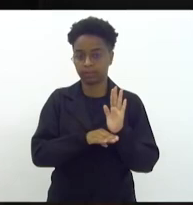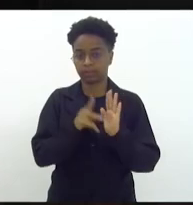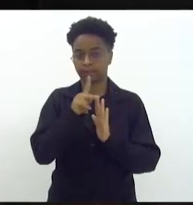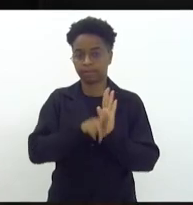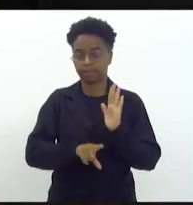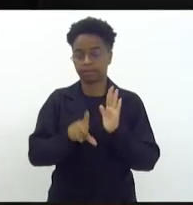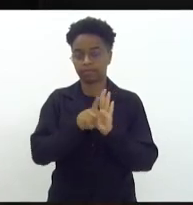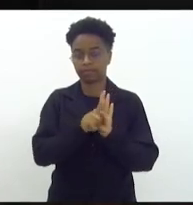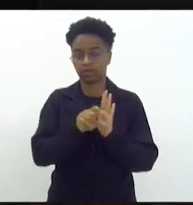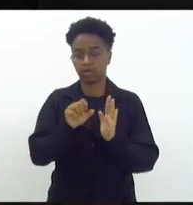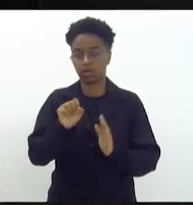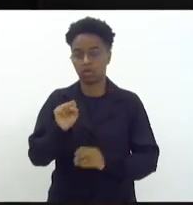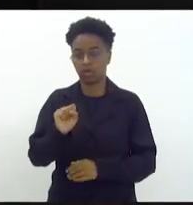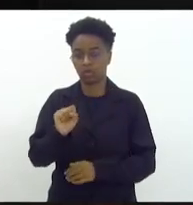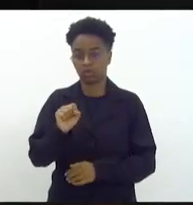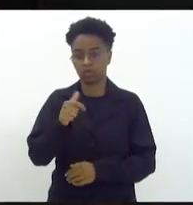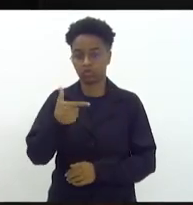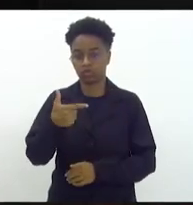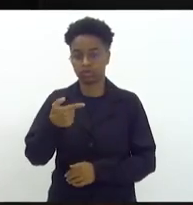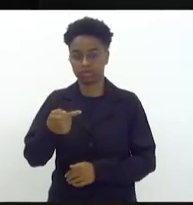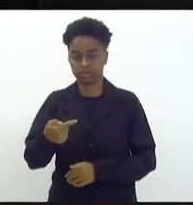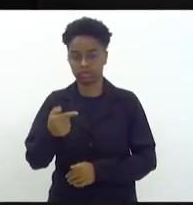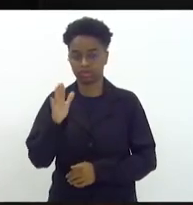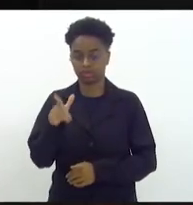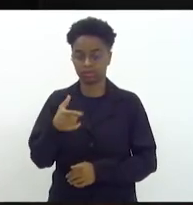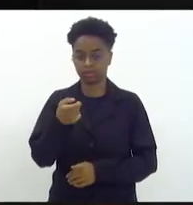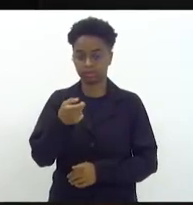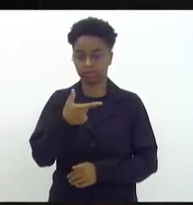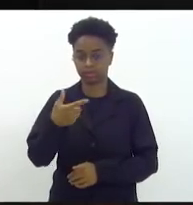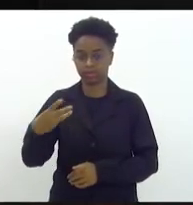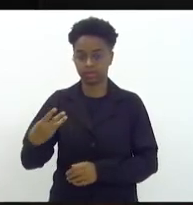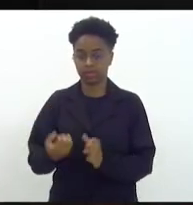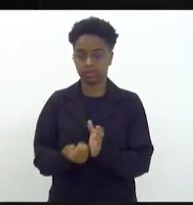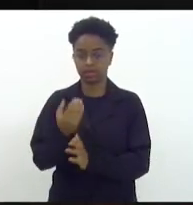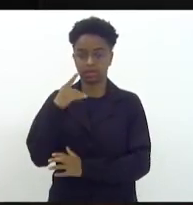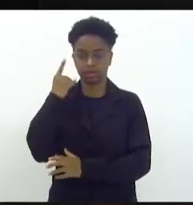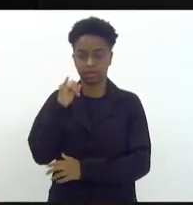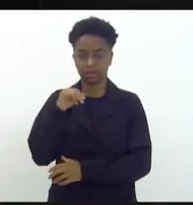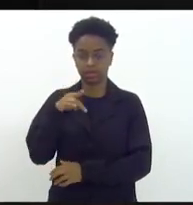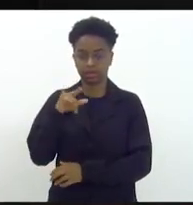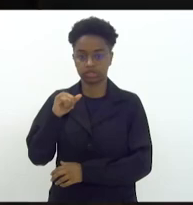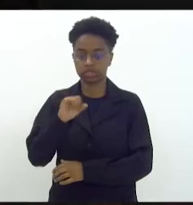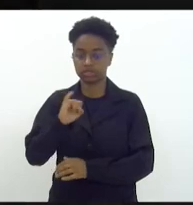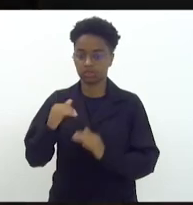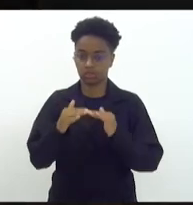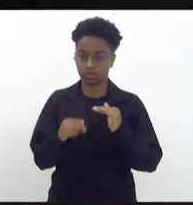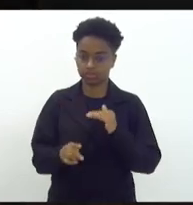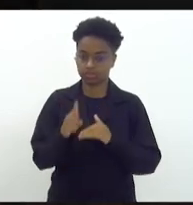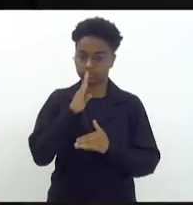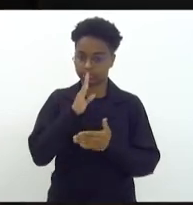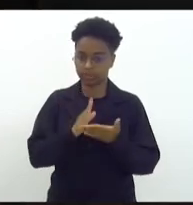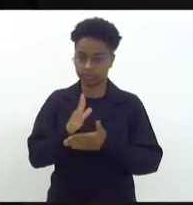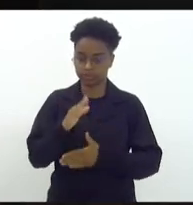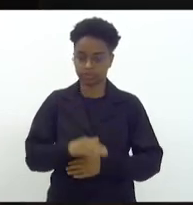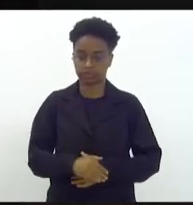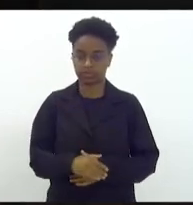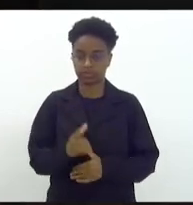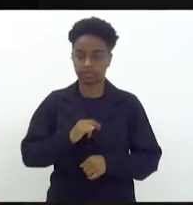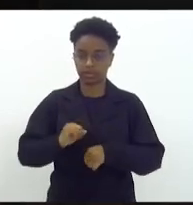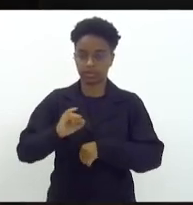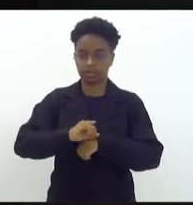projeto 827-23 do deputado Indi Armelal. Senhores que aprovam, permaneçam como estão. Aprovado.